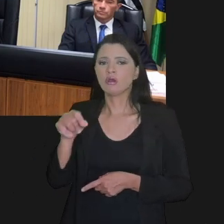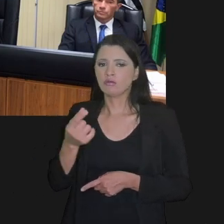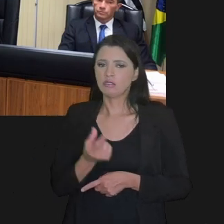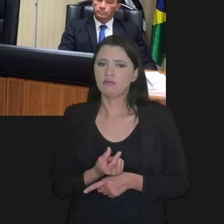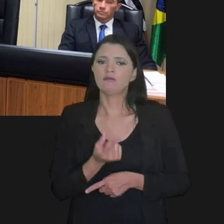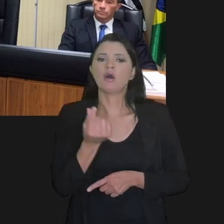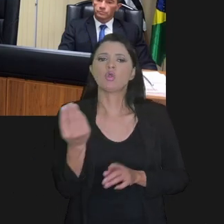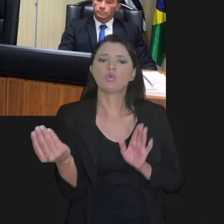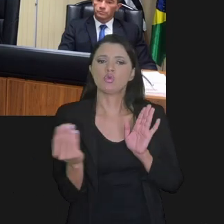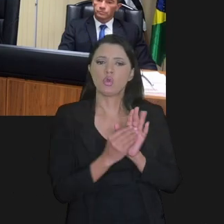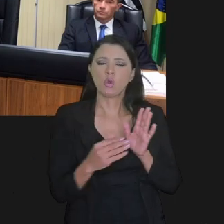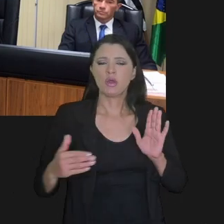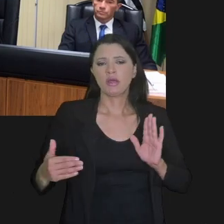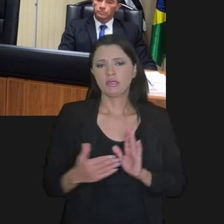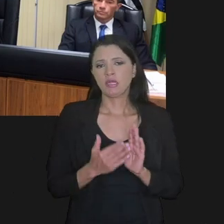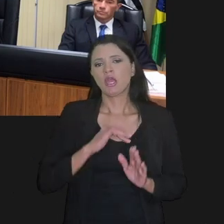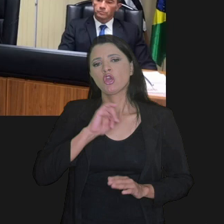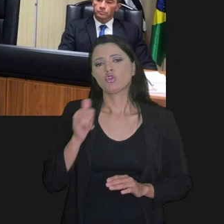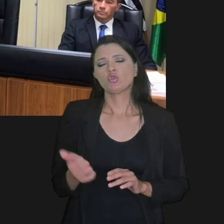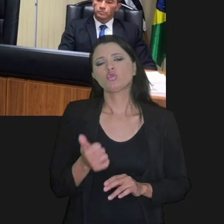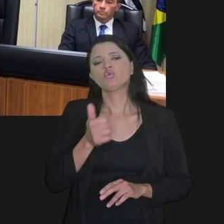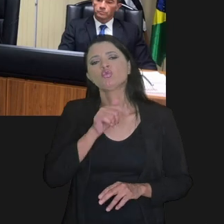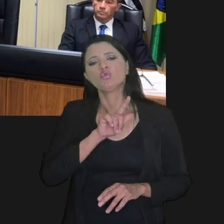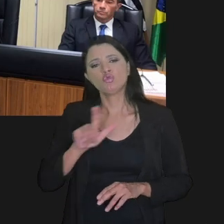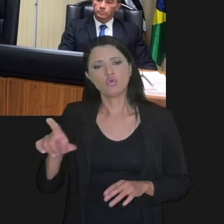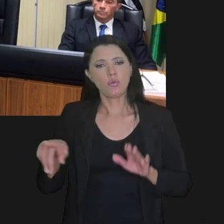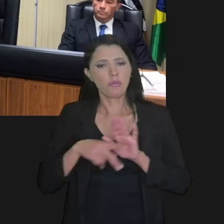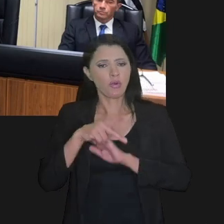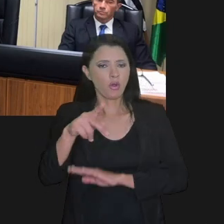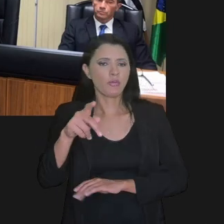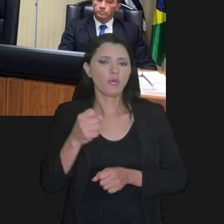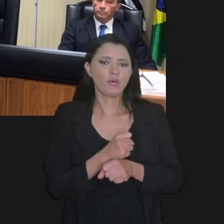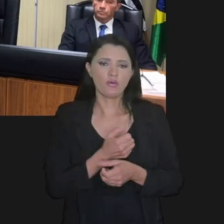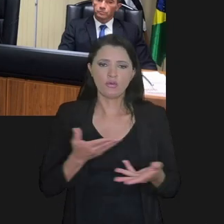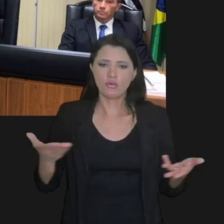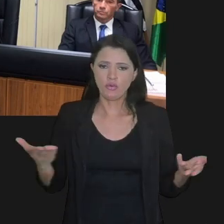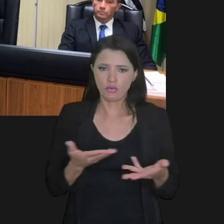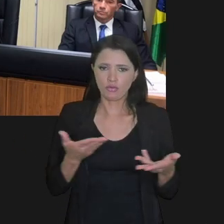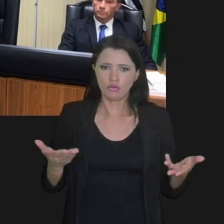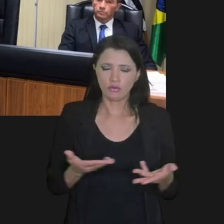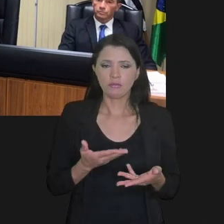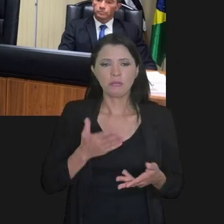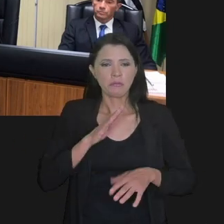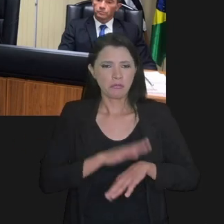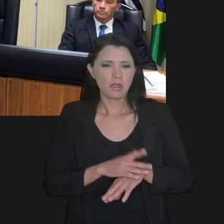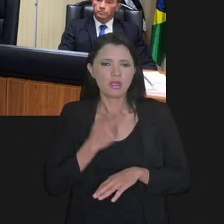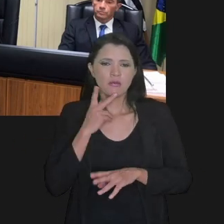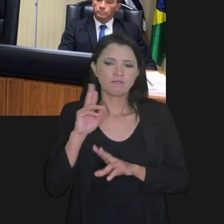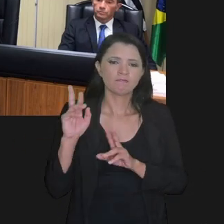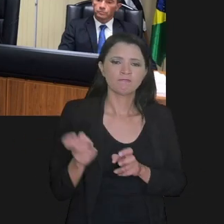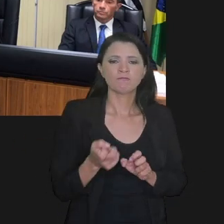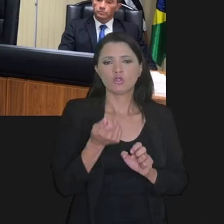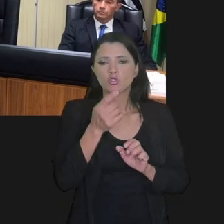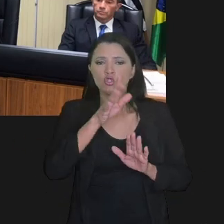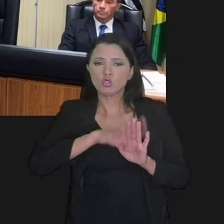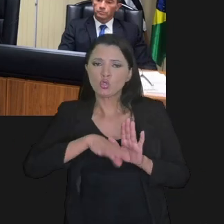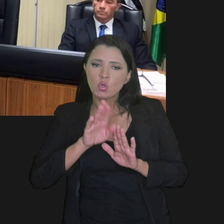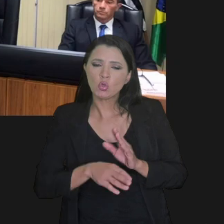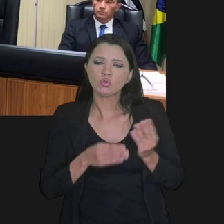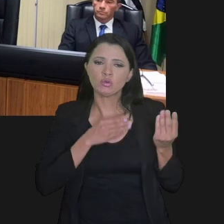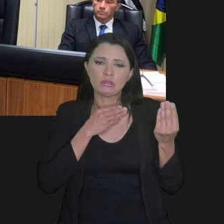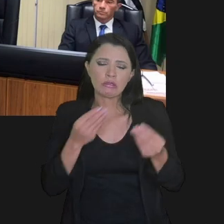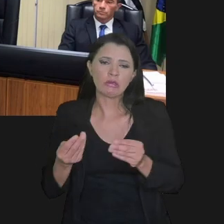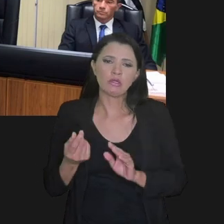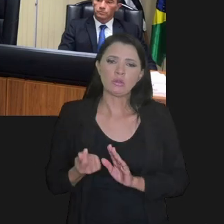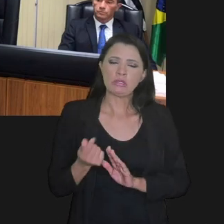da ativa da União. Esses valores estão atualizados até julho desse ano, então, hoje já são maiores. Quando a gente considera